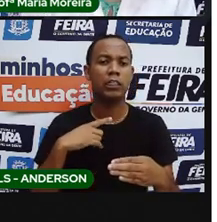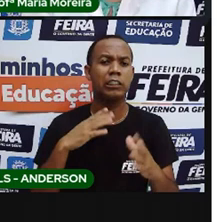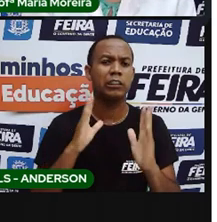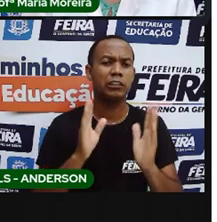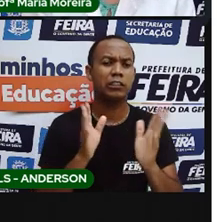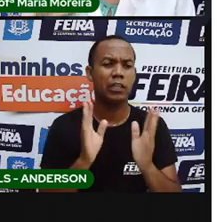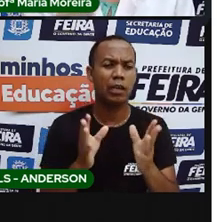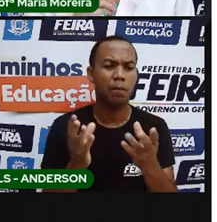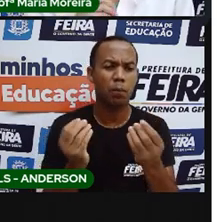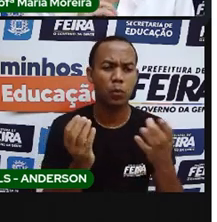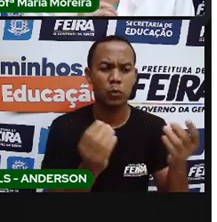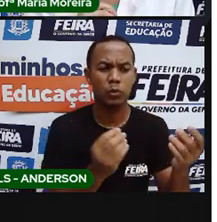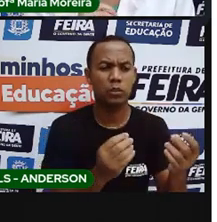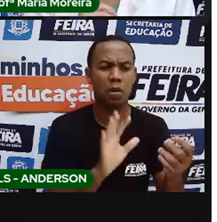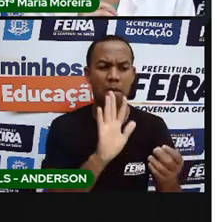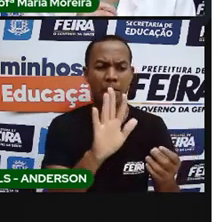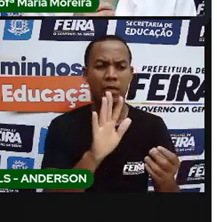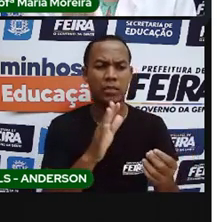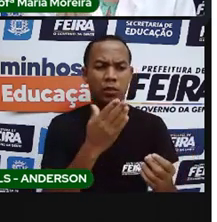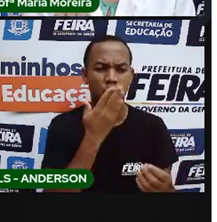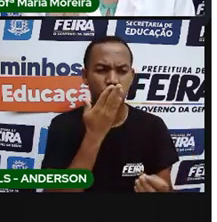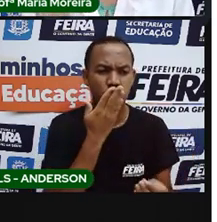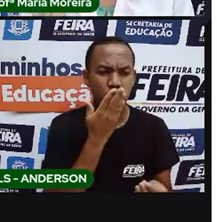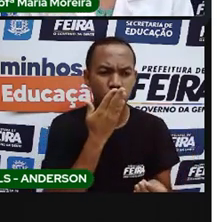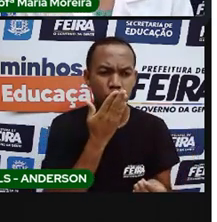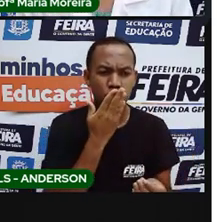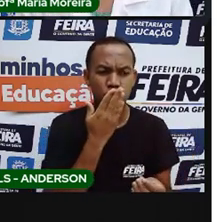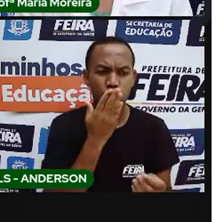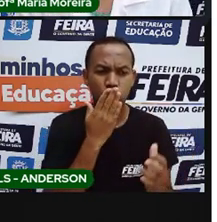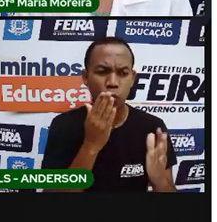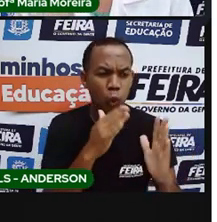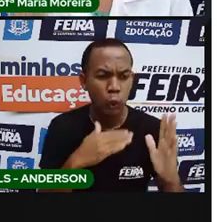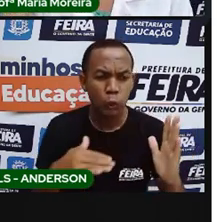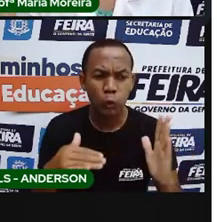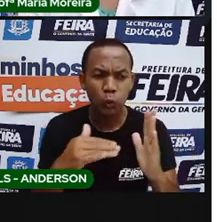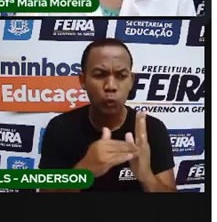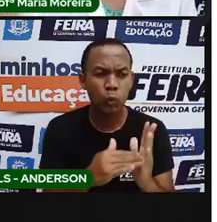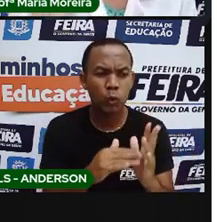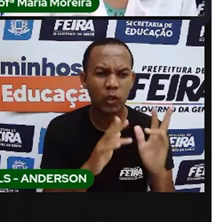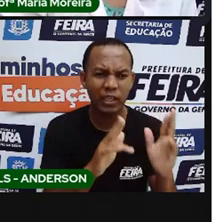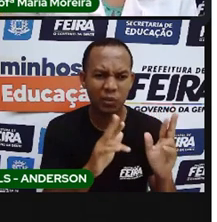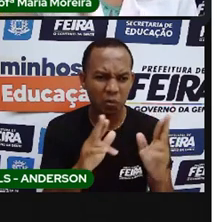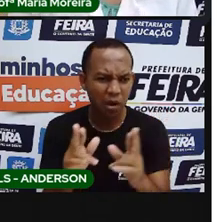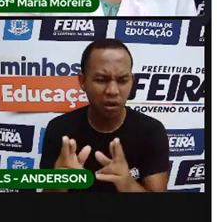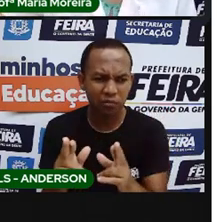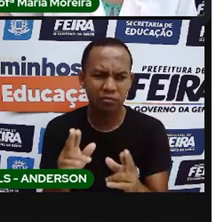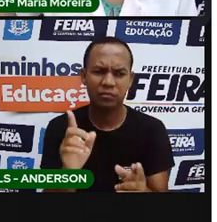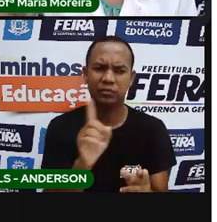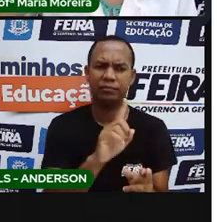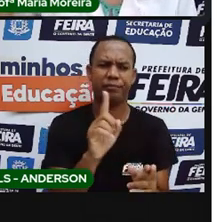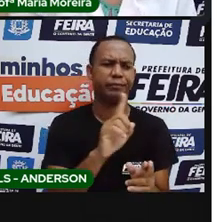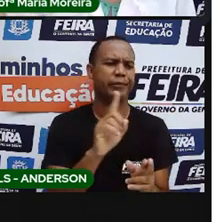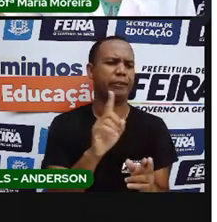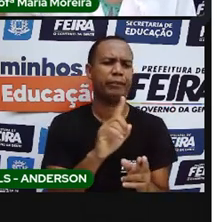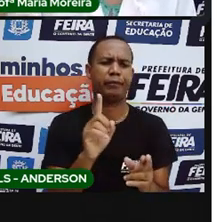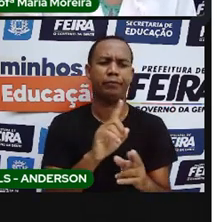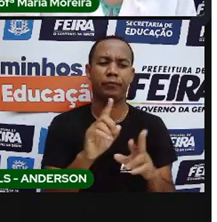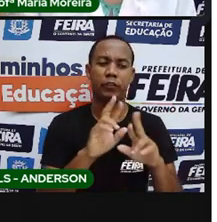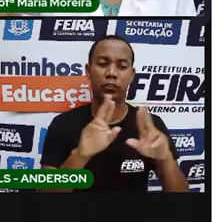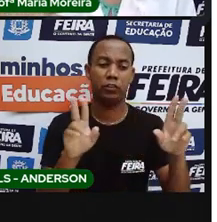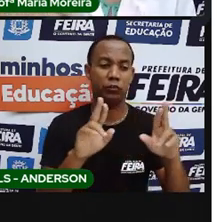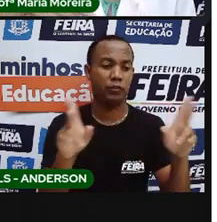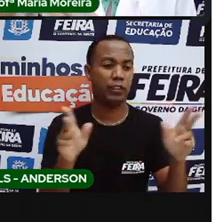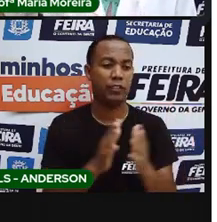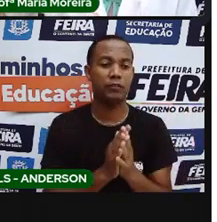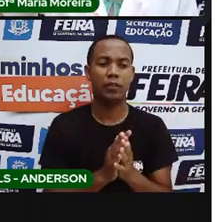Todos iguais. Mas, não é bem assim. Da mesma forma, né? Que a nossa cidade aqui é formada de vários